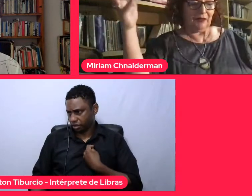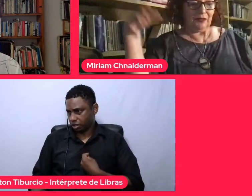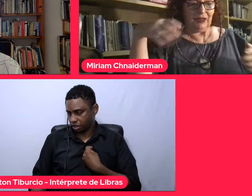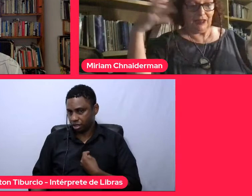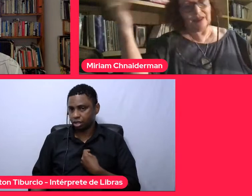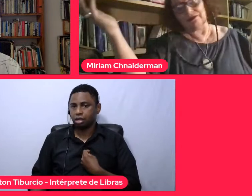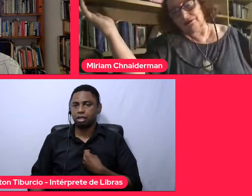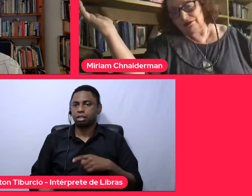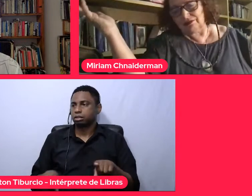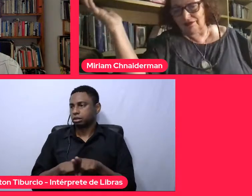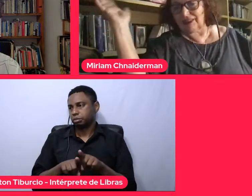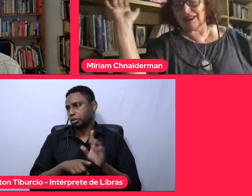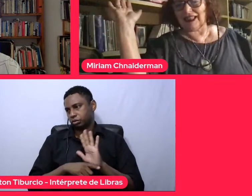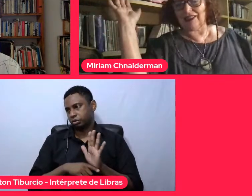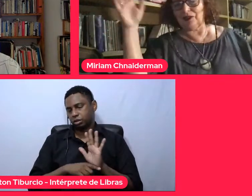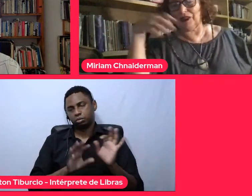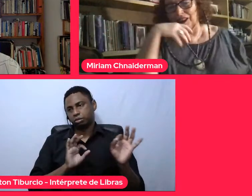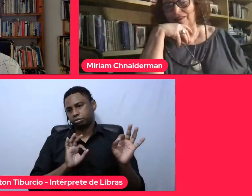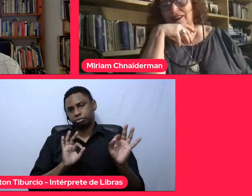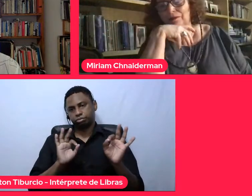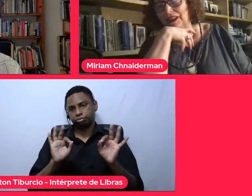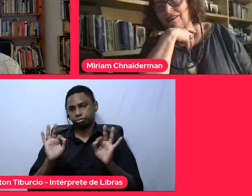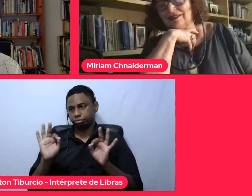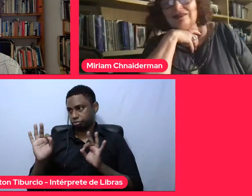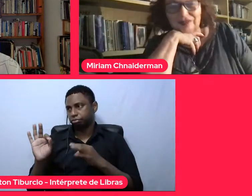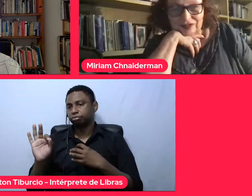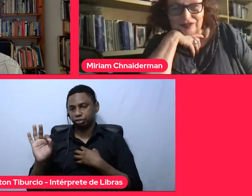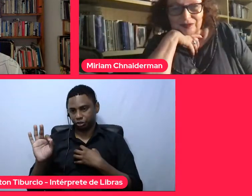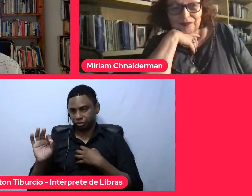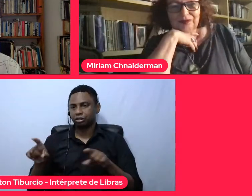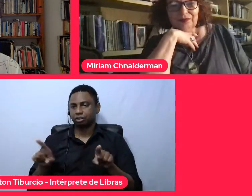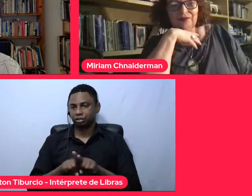filmografia, de certo jeito também.